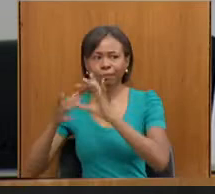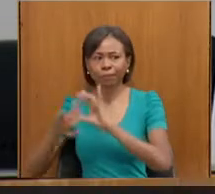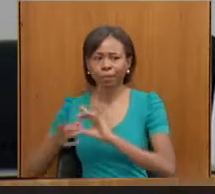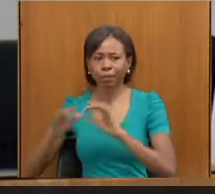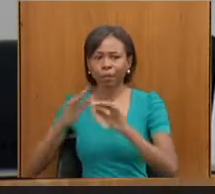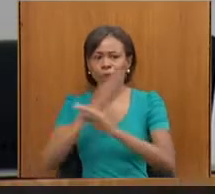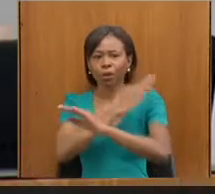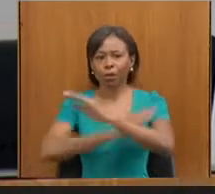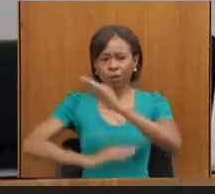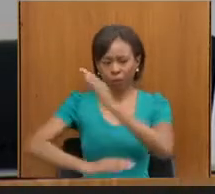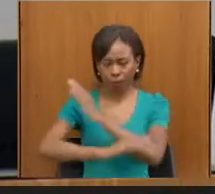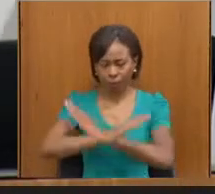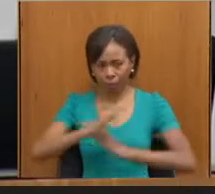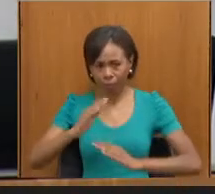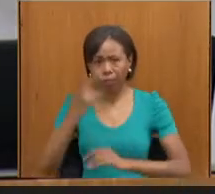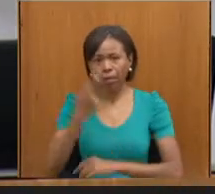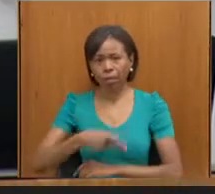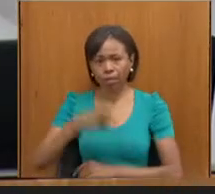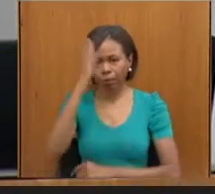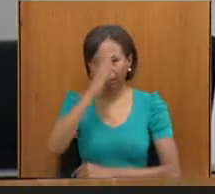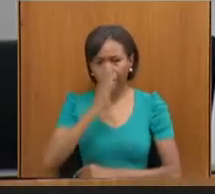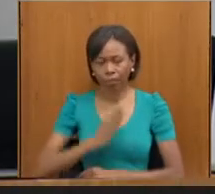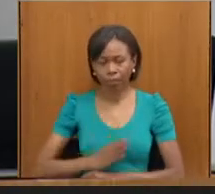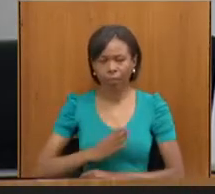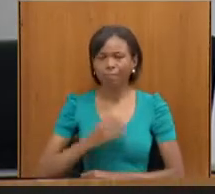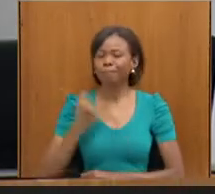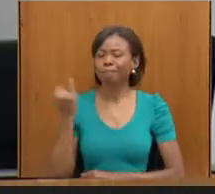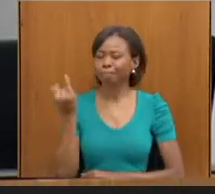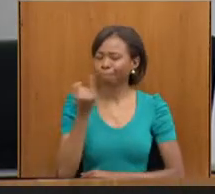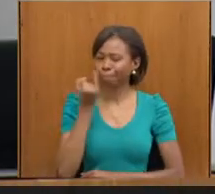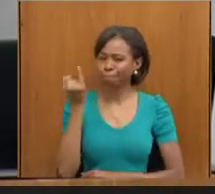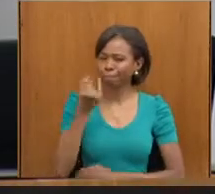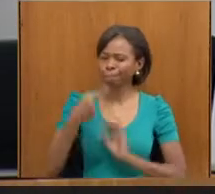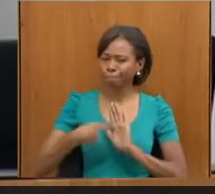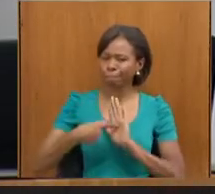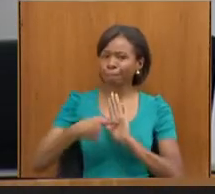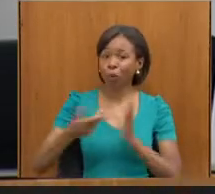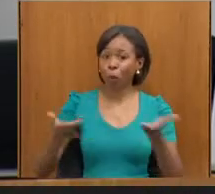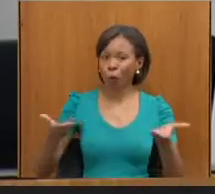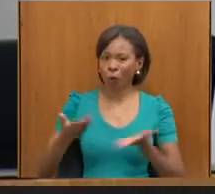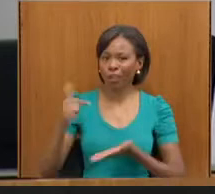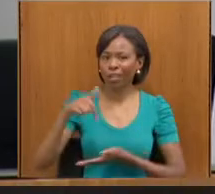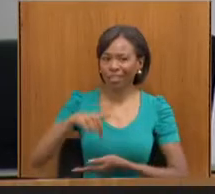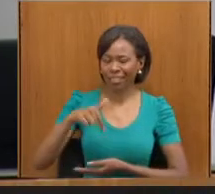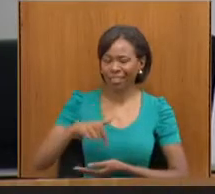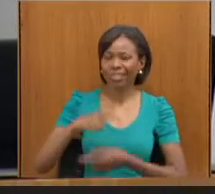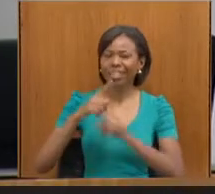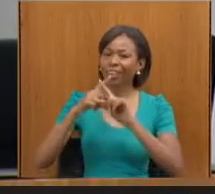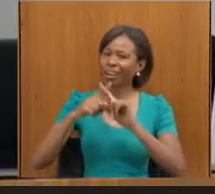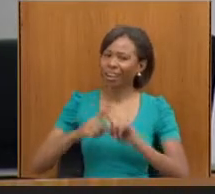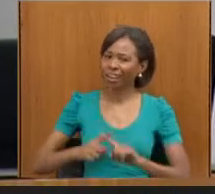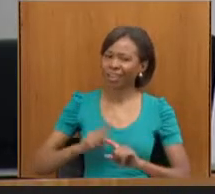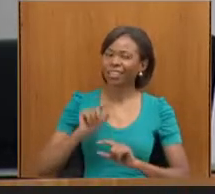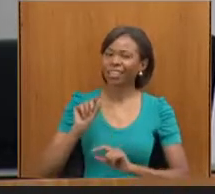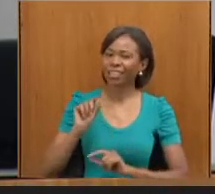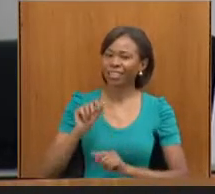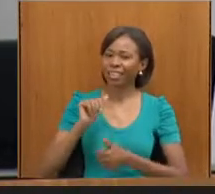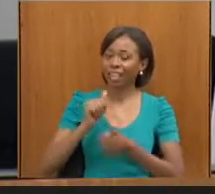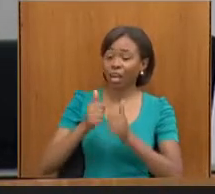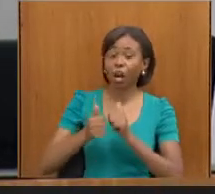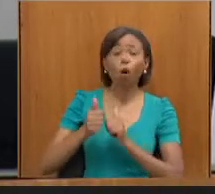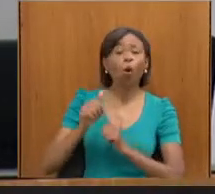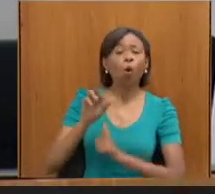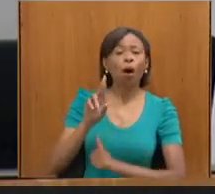destaque, e hoje nós estamos recebendo aqui um grande atleta, que é o Rafael, que é uma alegria, viu, Rafael, recebê-lo